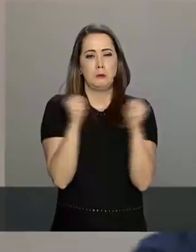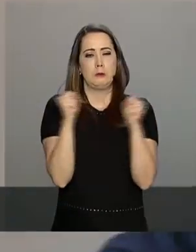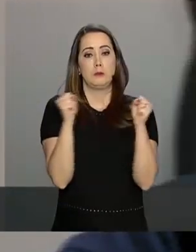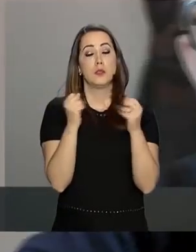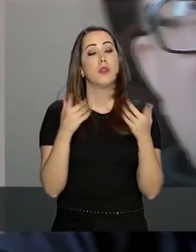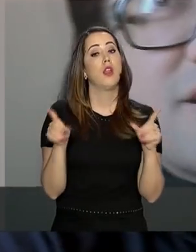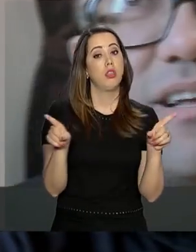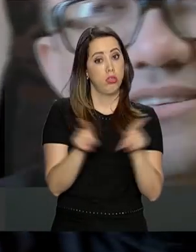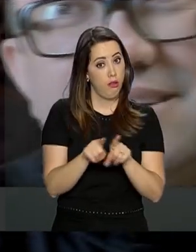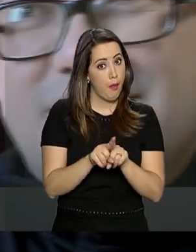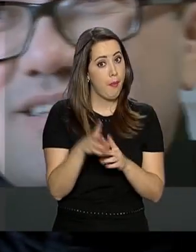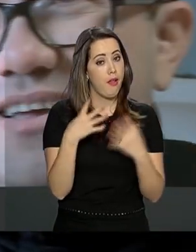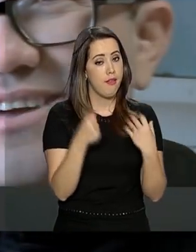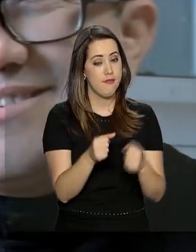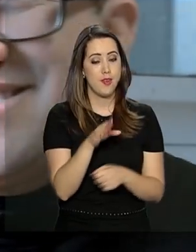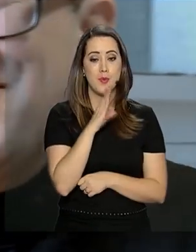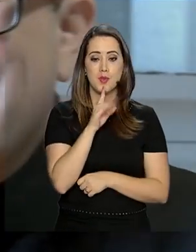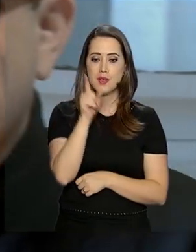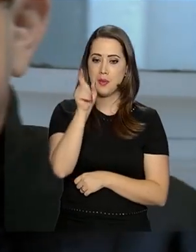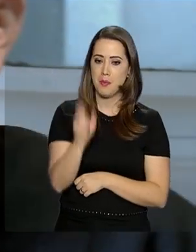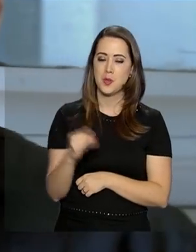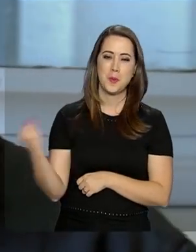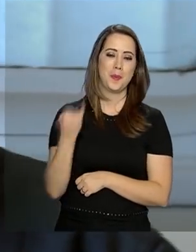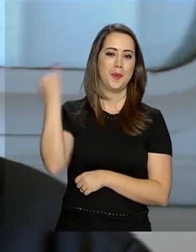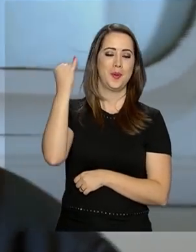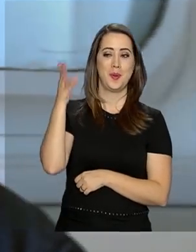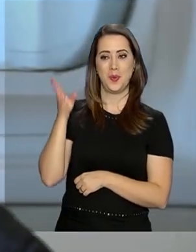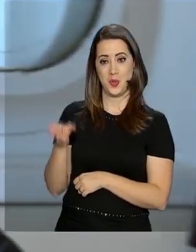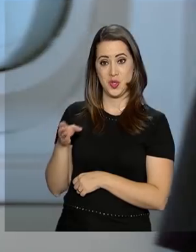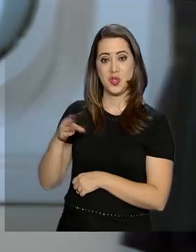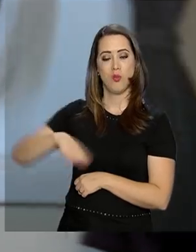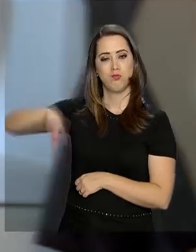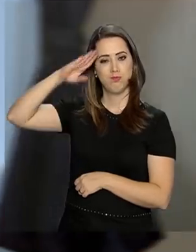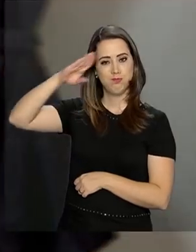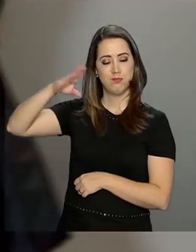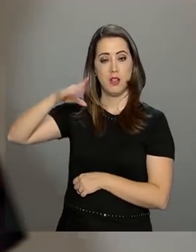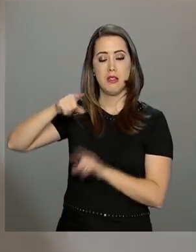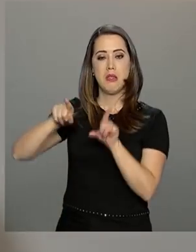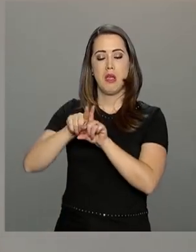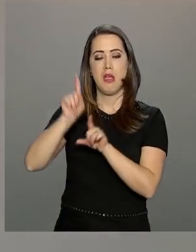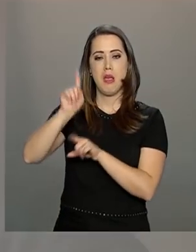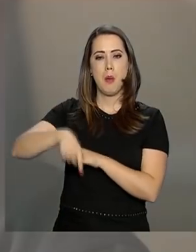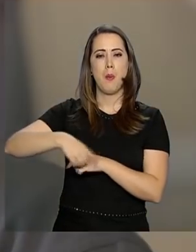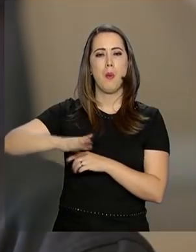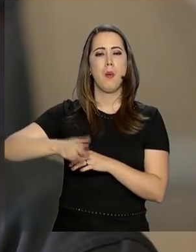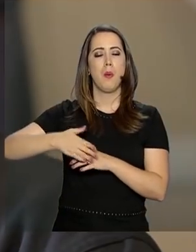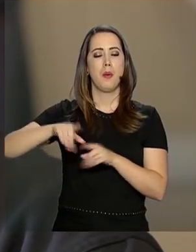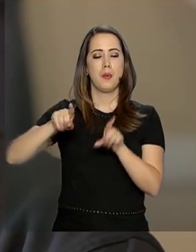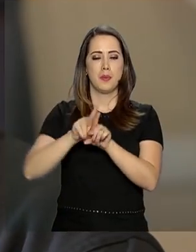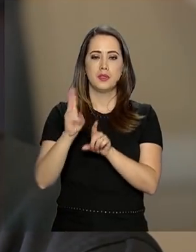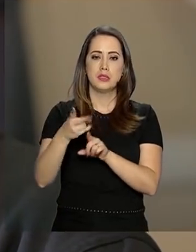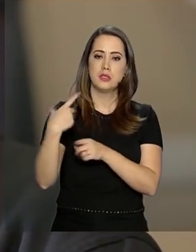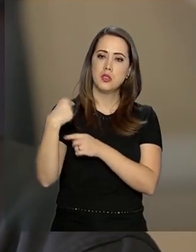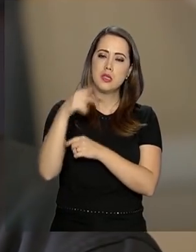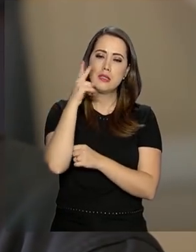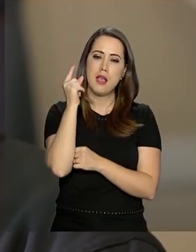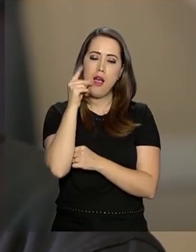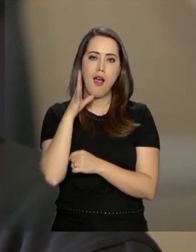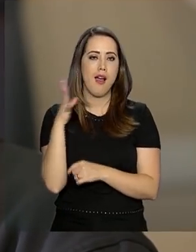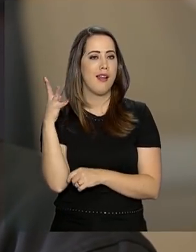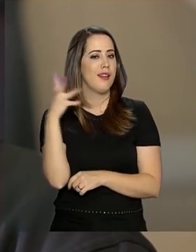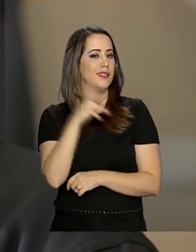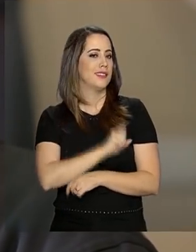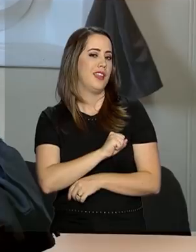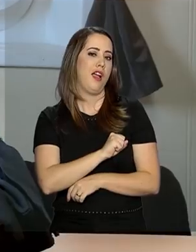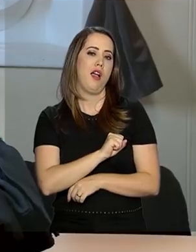também vamos conhecer um personagem marcante marinheiro por vocação que saiu do interior do Ceará e se encantou